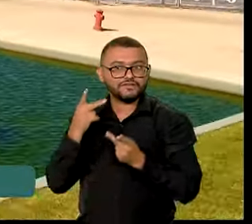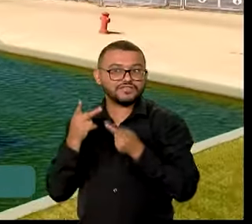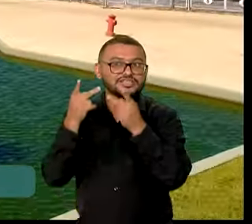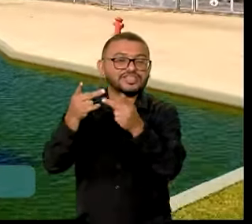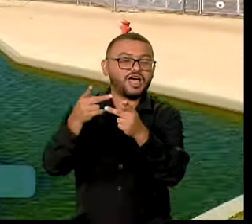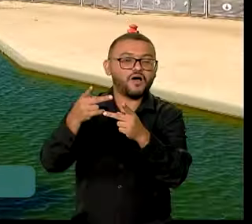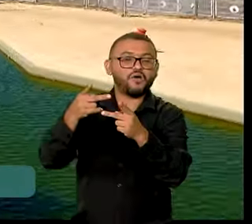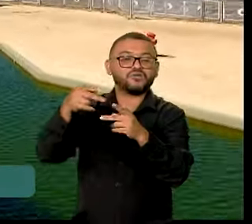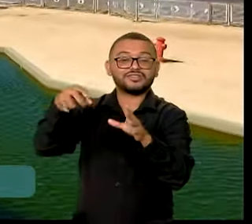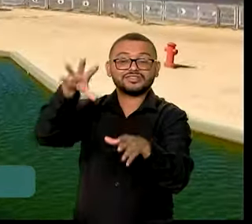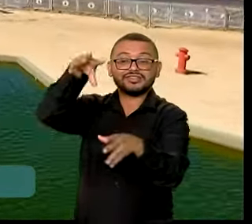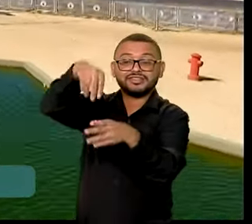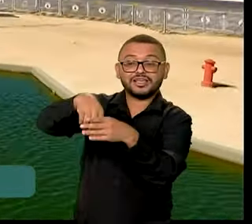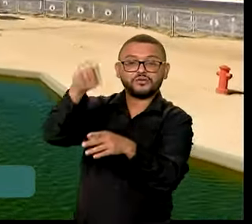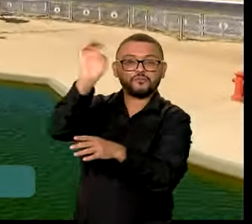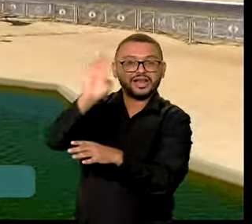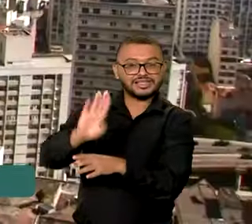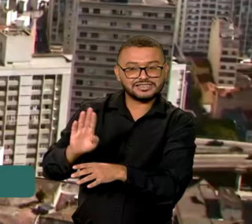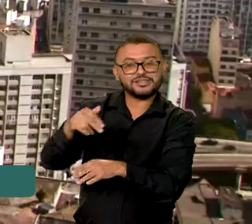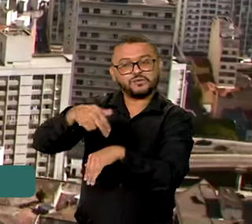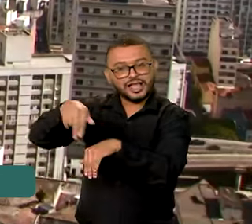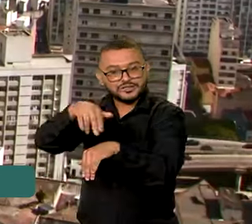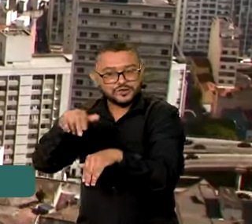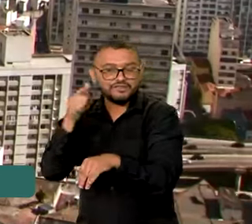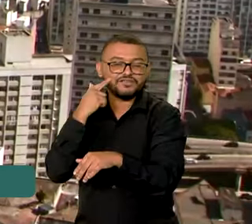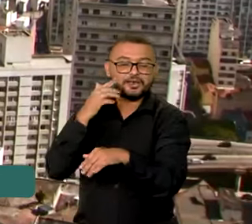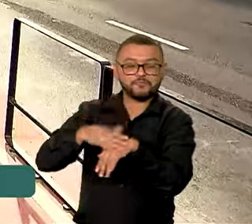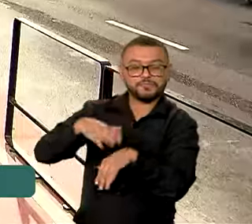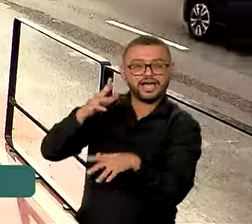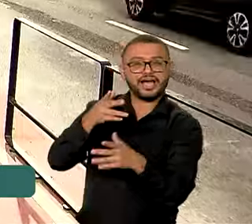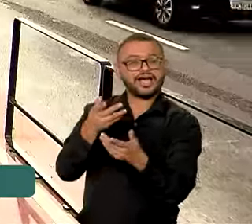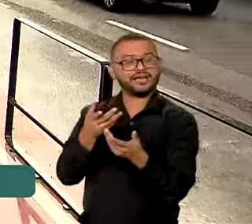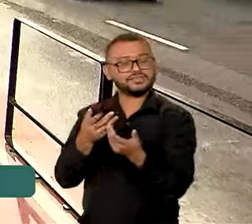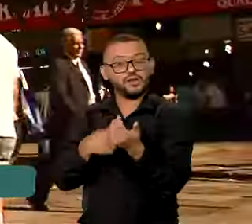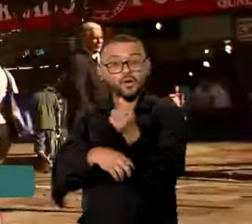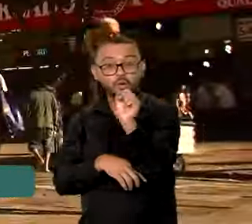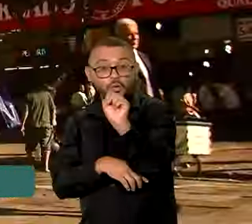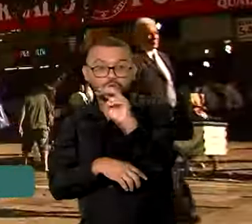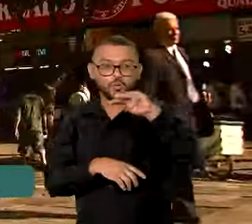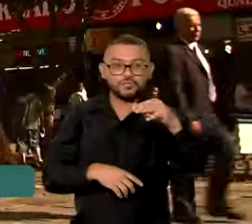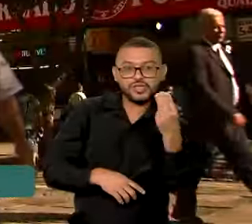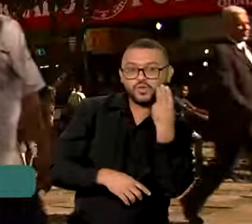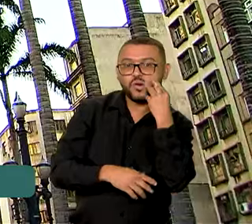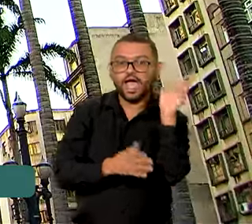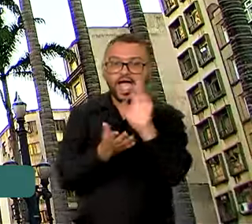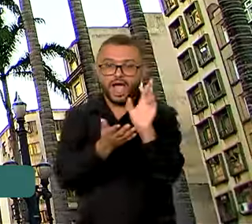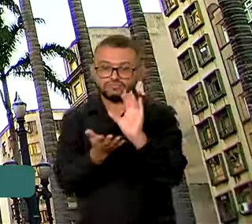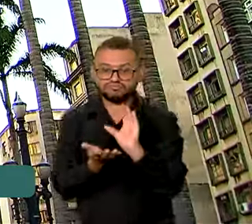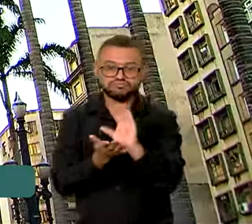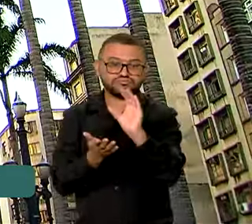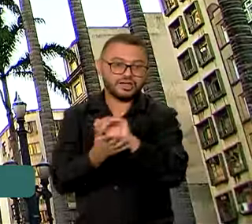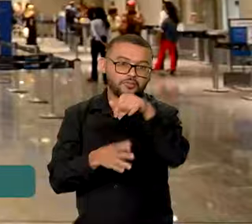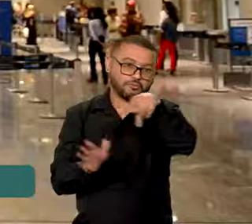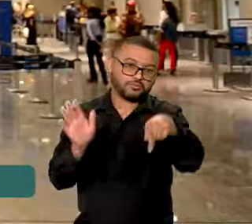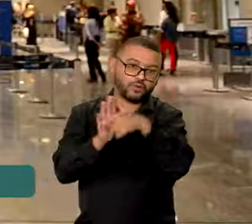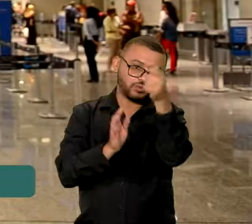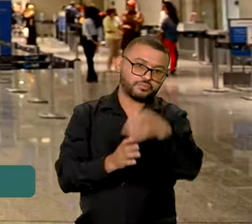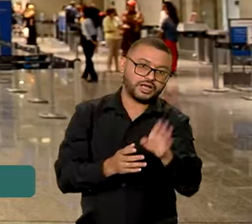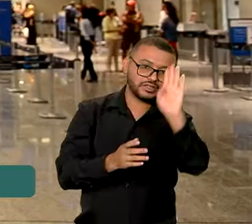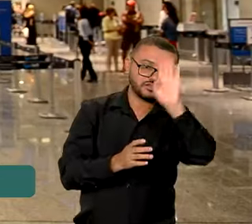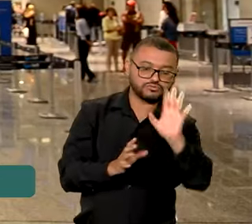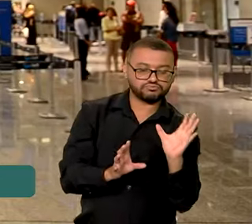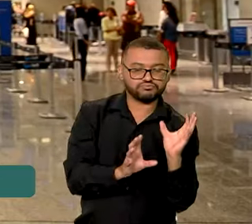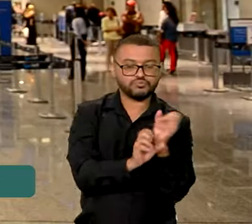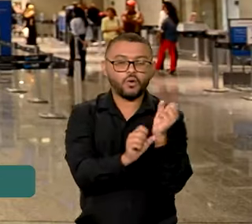nacionais, movimentando mais de 8 milhões de reais dentro do território nacional. O volume